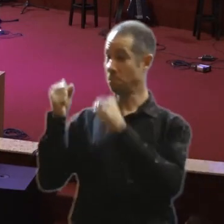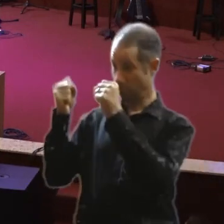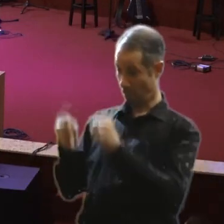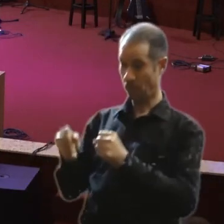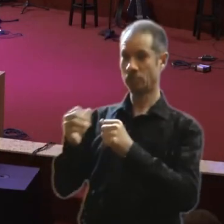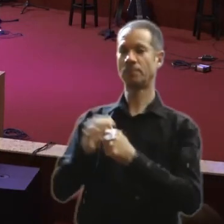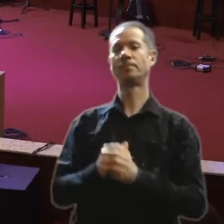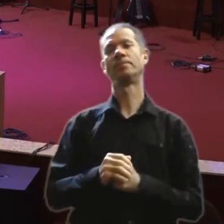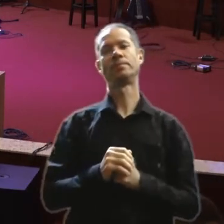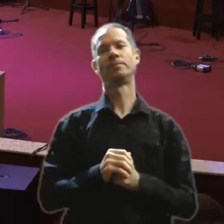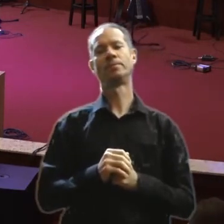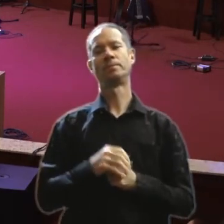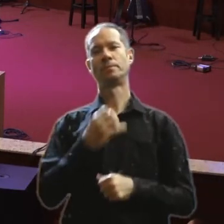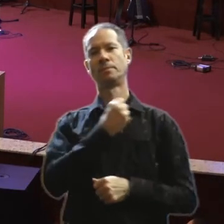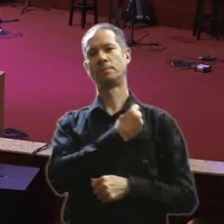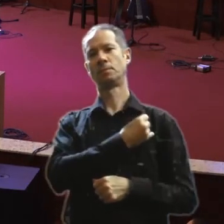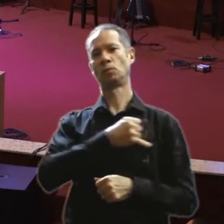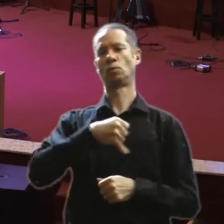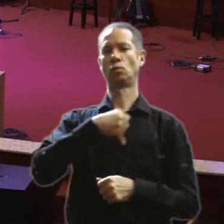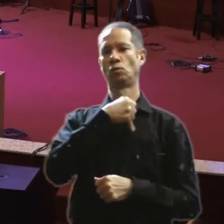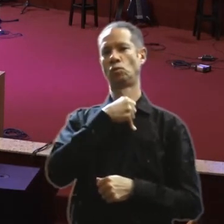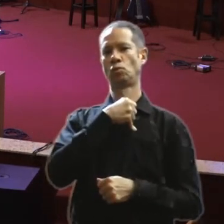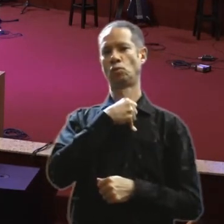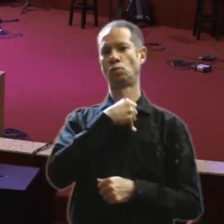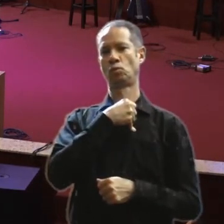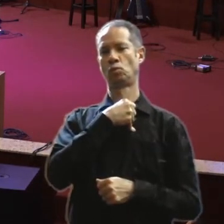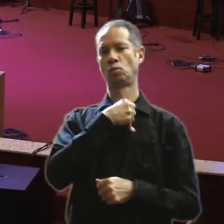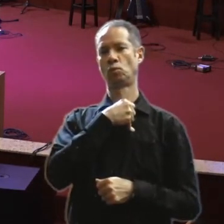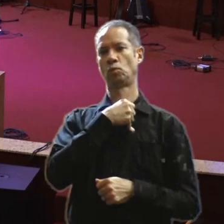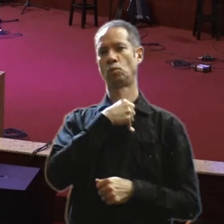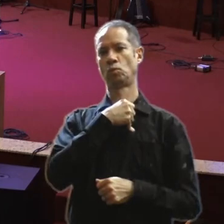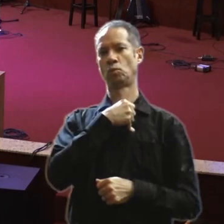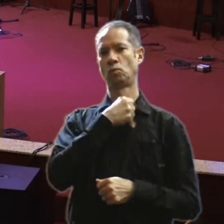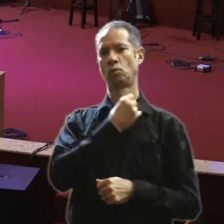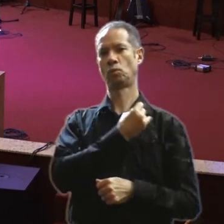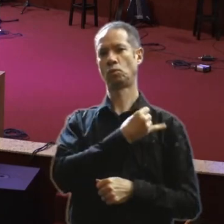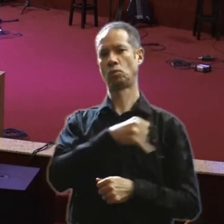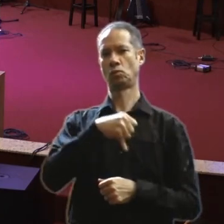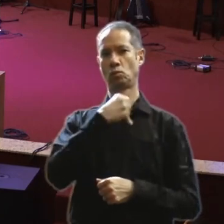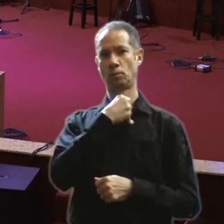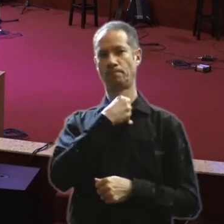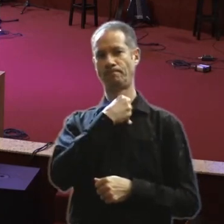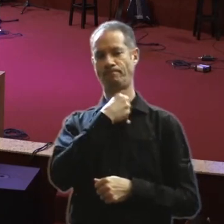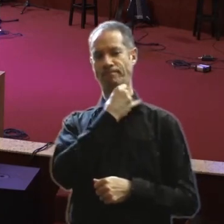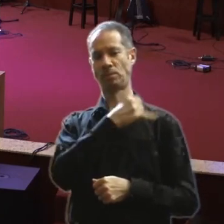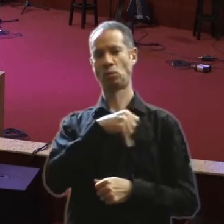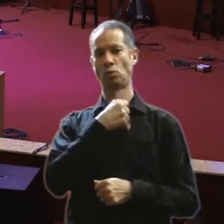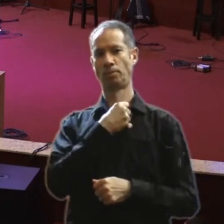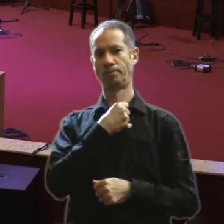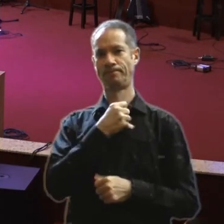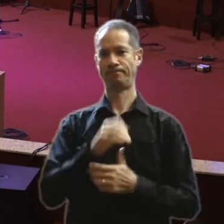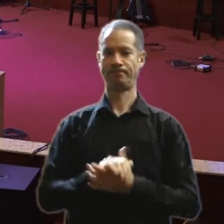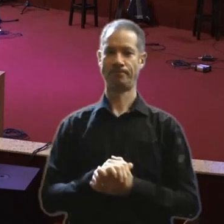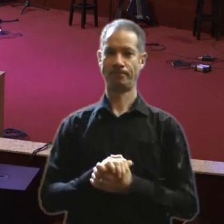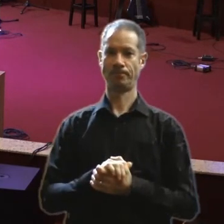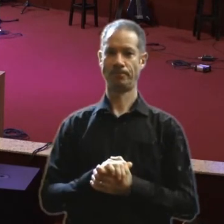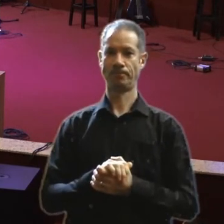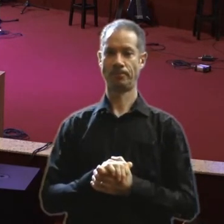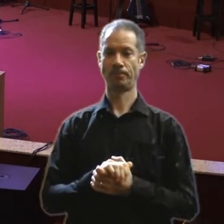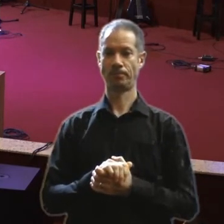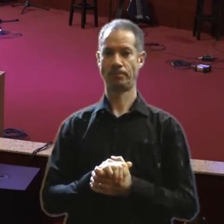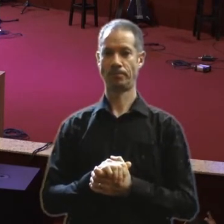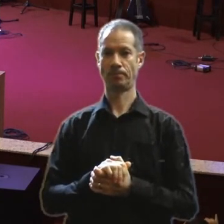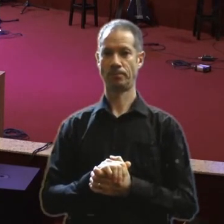Olha, em João. João, o sinal de J é assim, J. E João